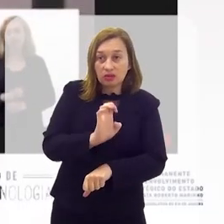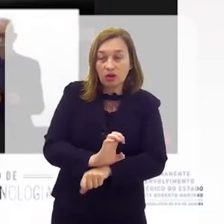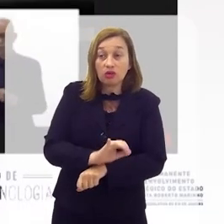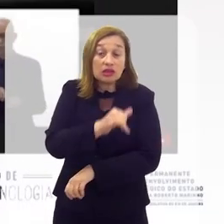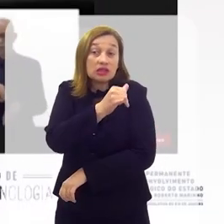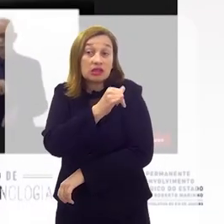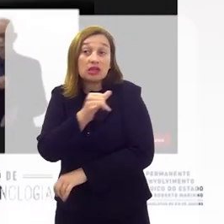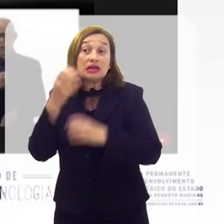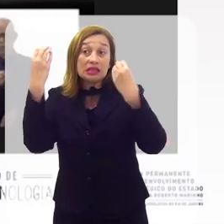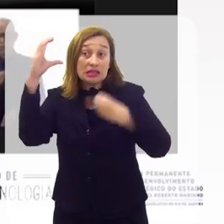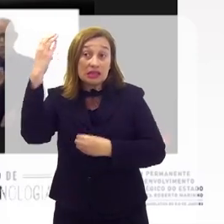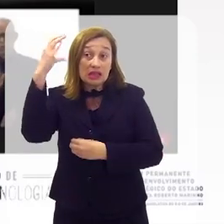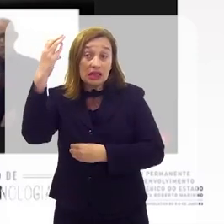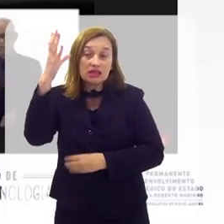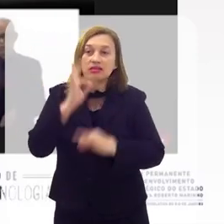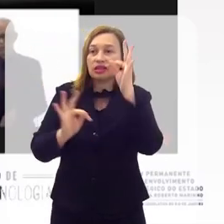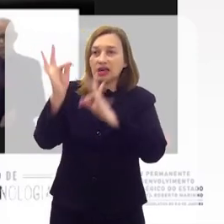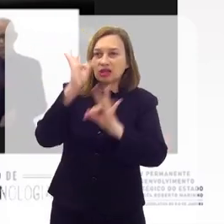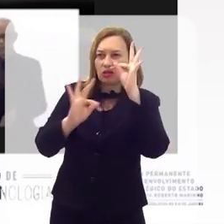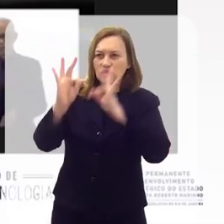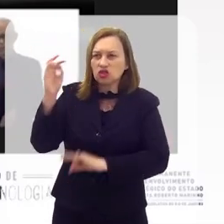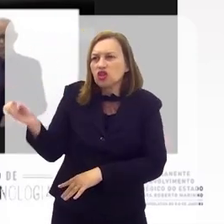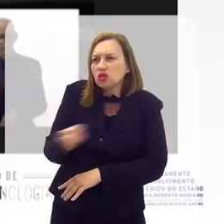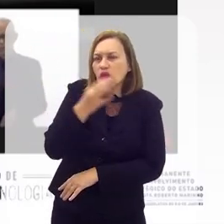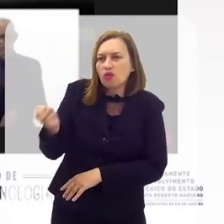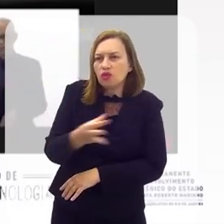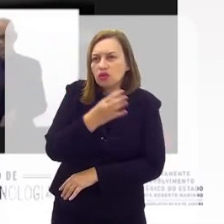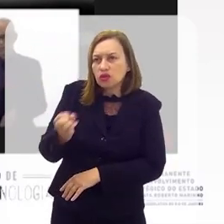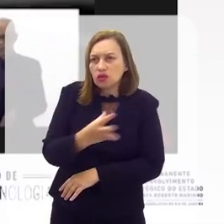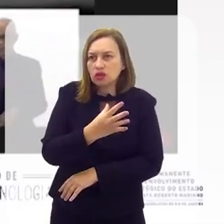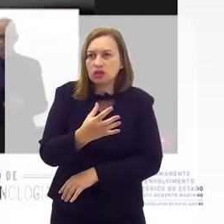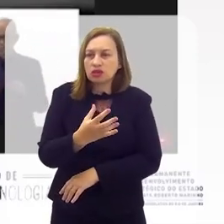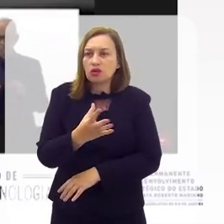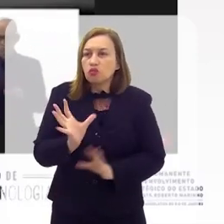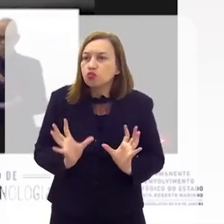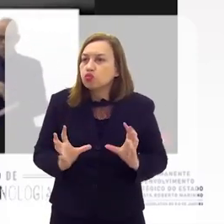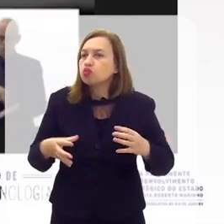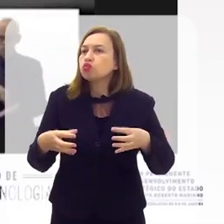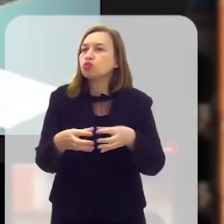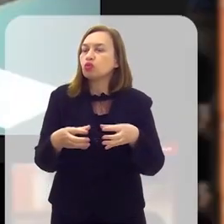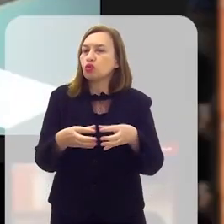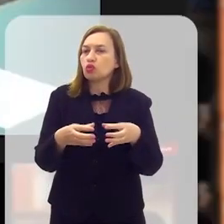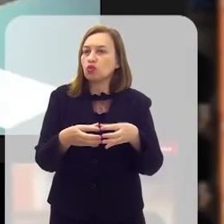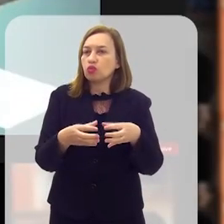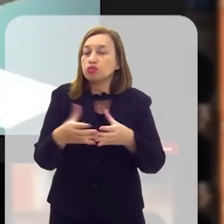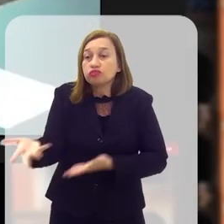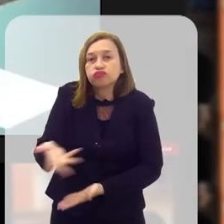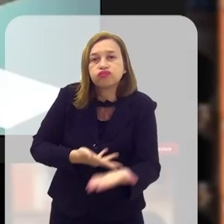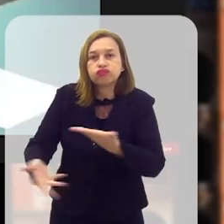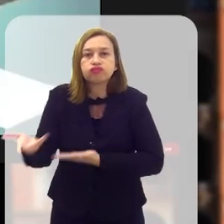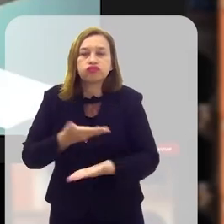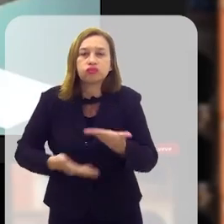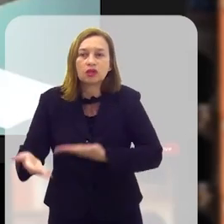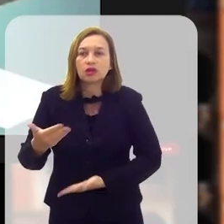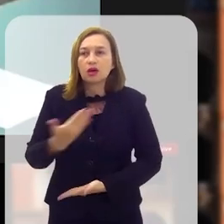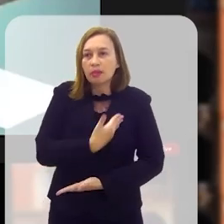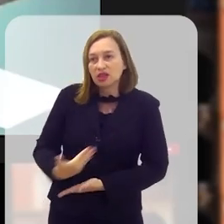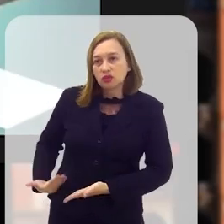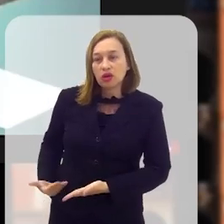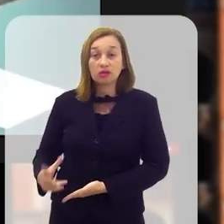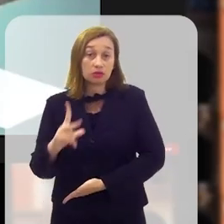aprovado Atual Sistema Estadual de Ciência, Tecnologia e Inovação Organizado em regime de